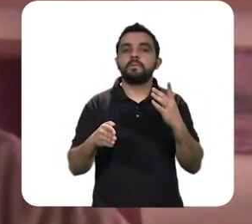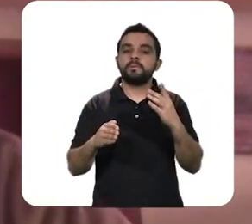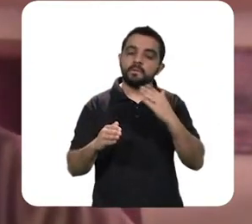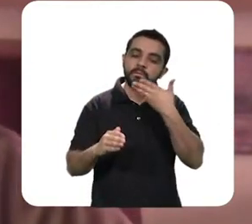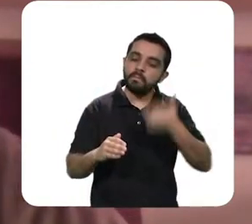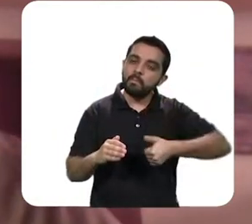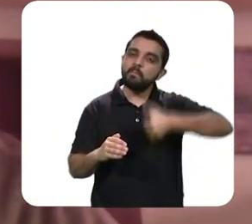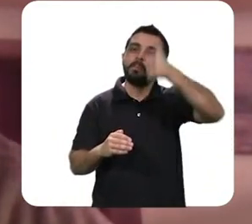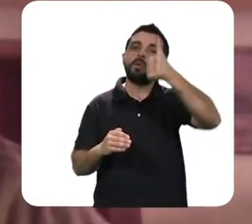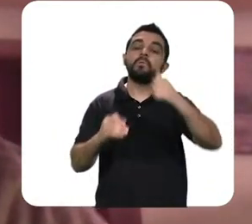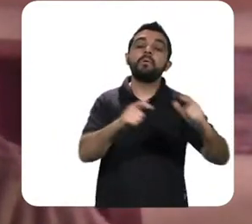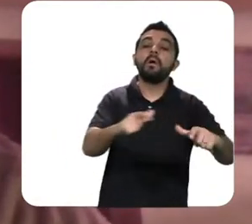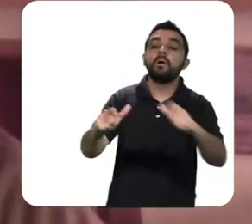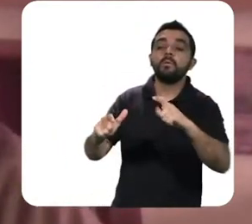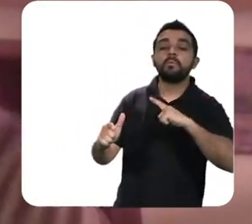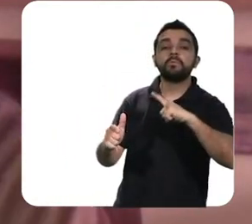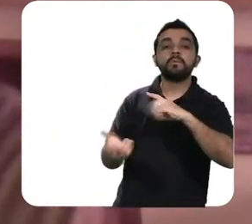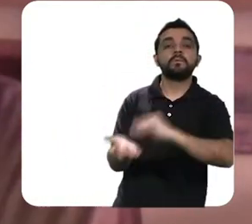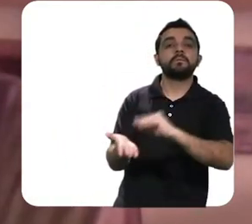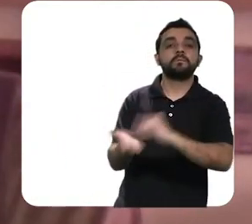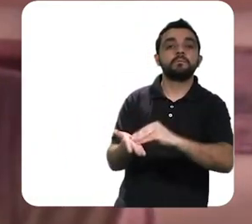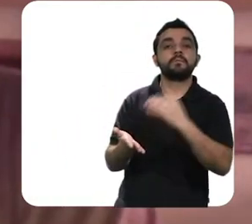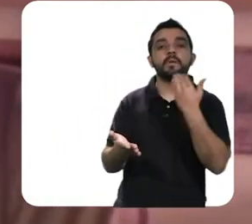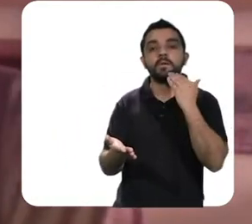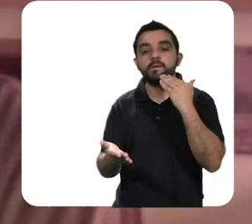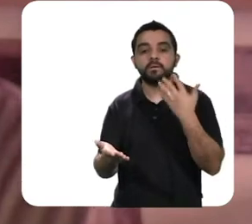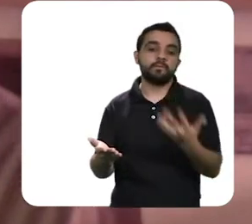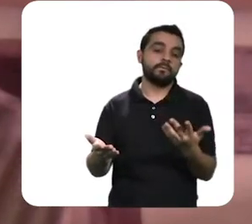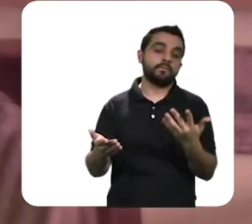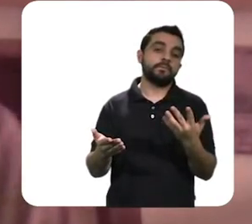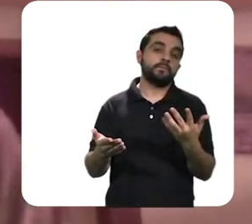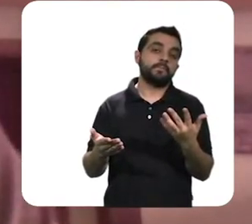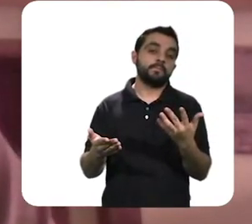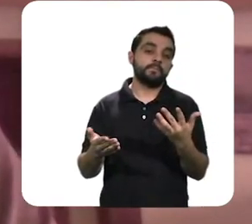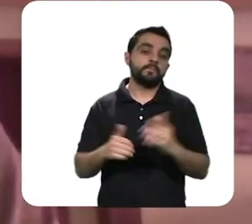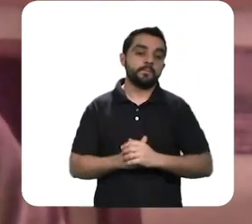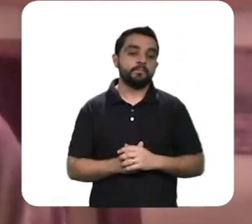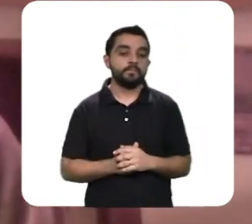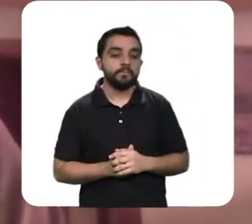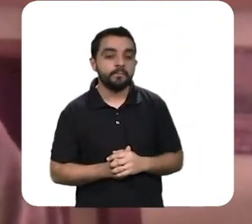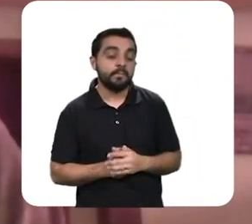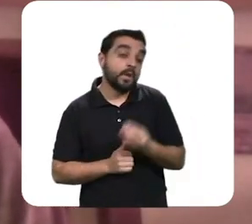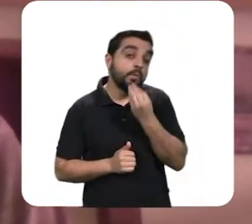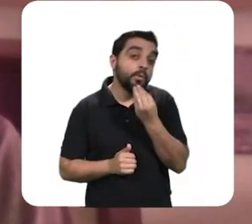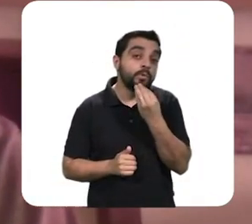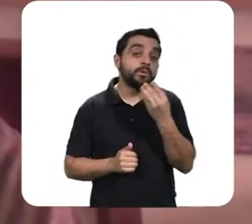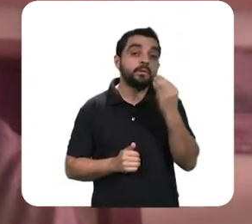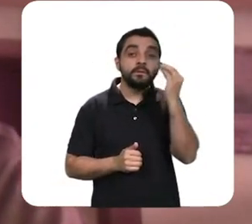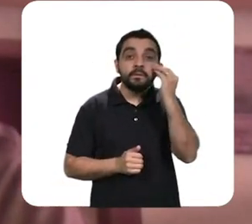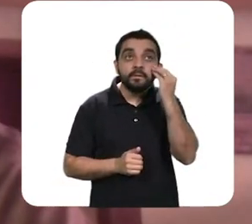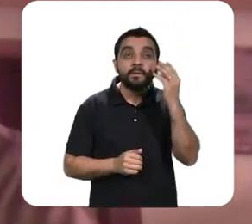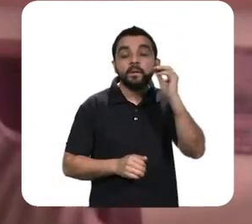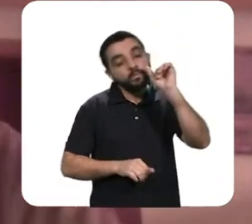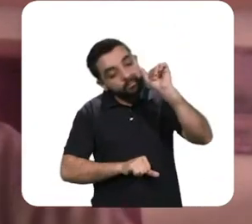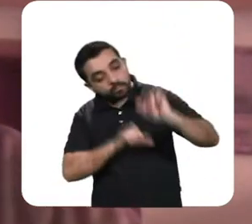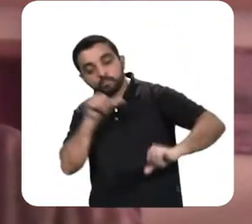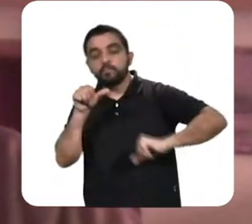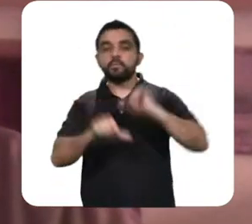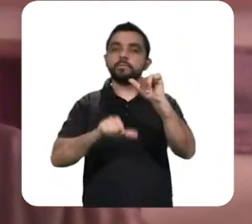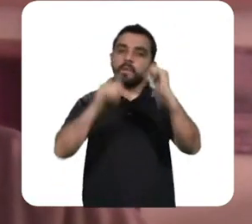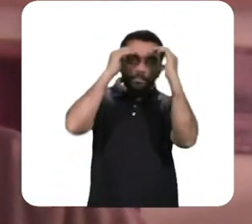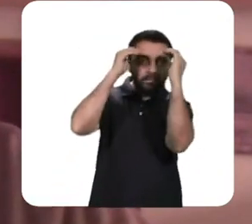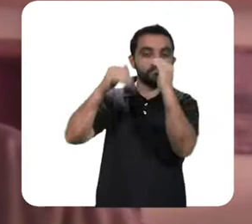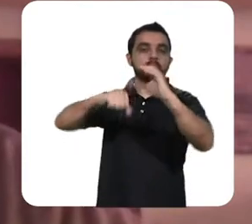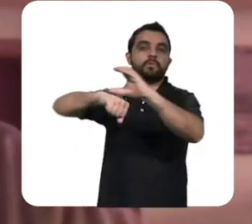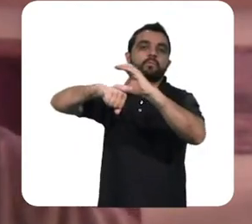e abra uma possibilidade que a gente vê no estado do Brasil o estado de bem-estar social de vermos cumprida a nossa constituição e esse